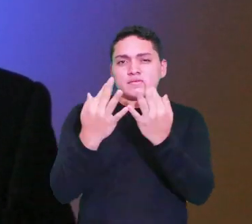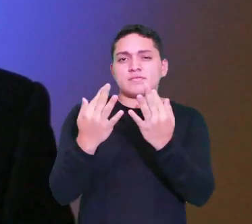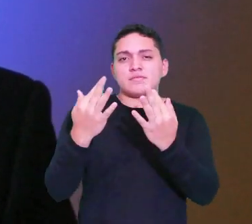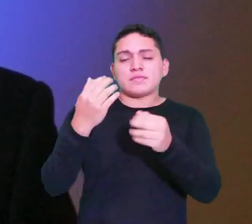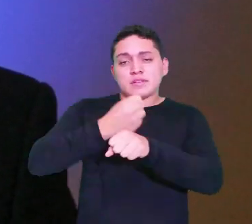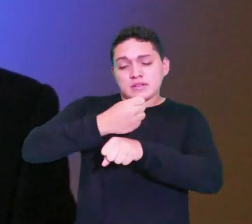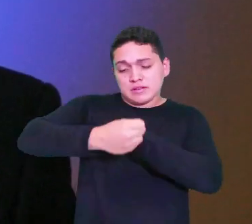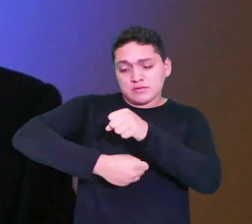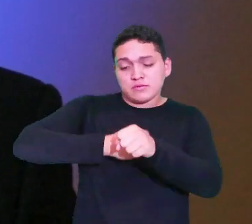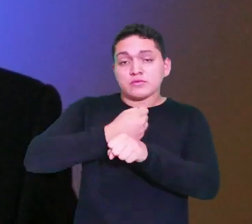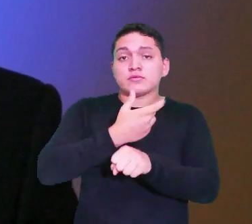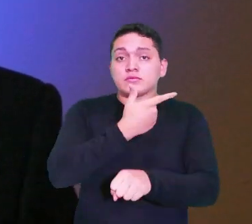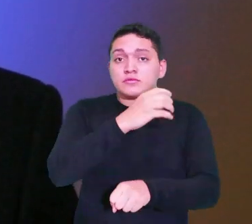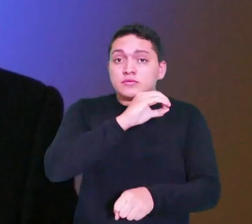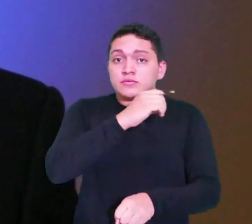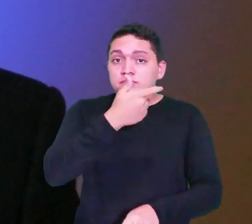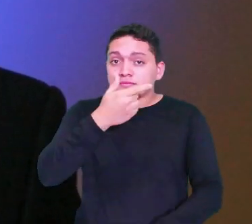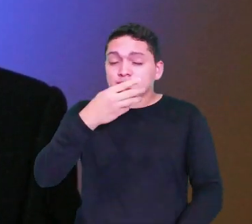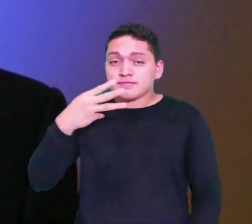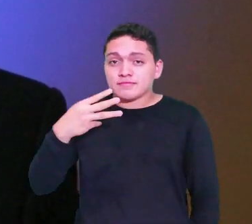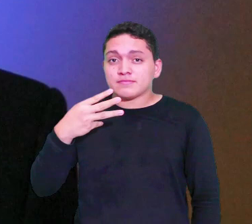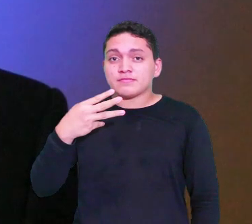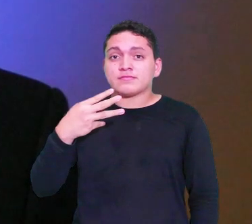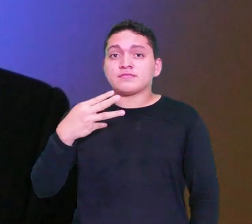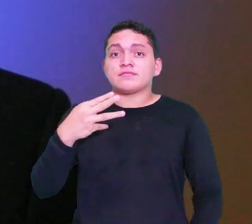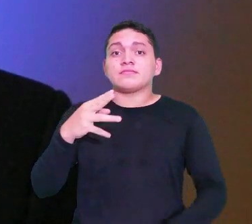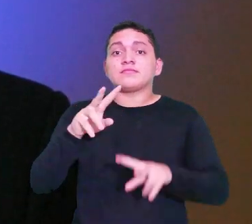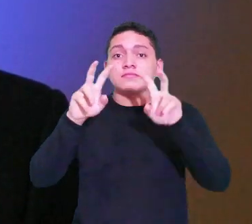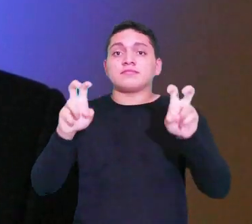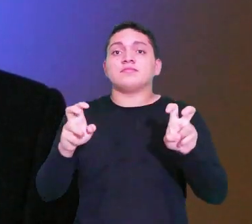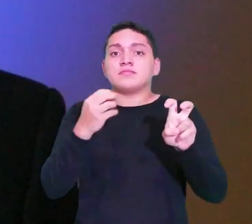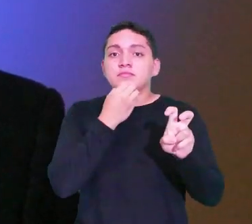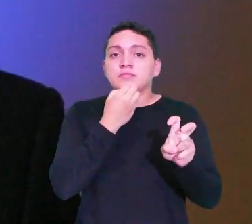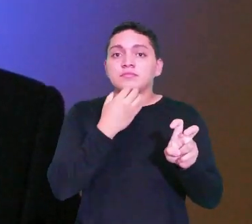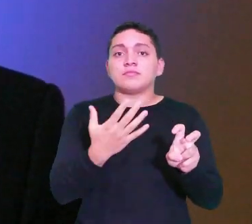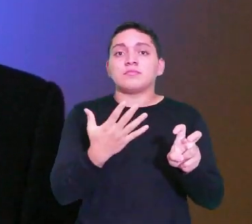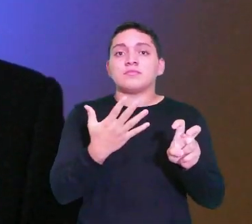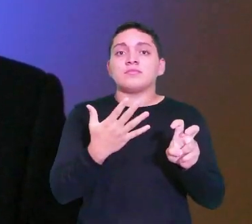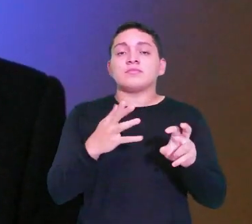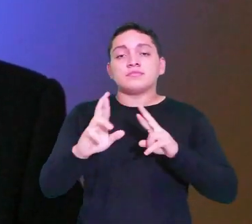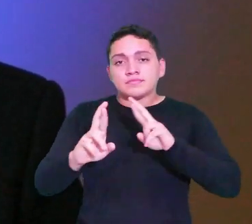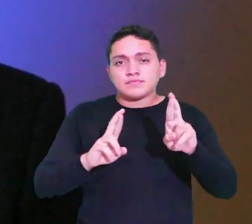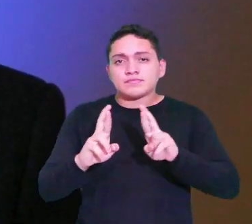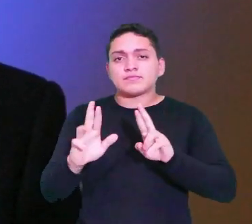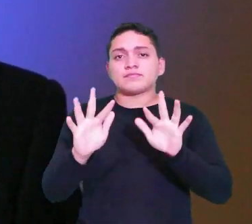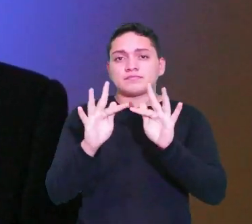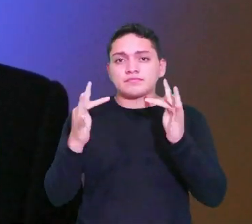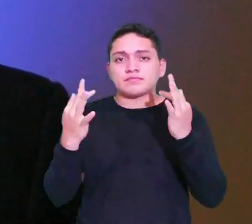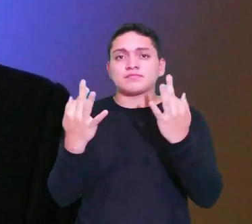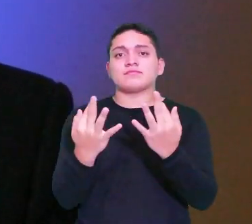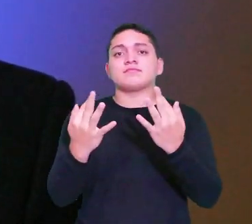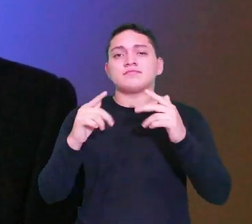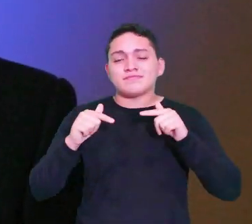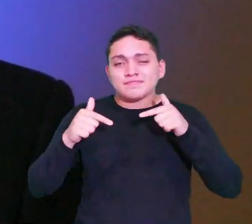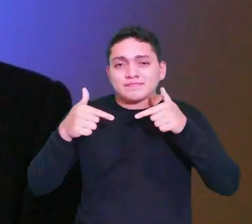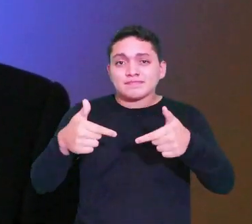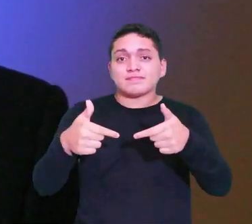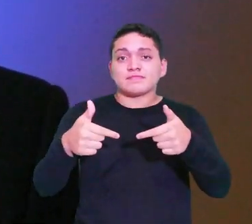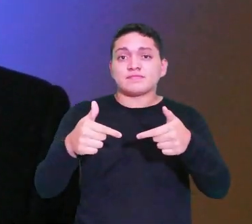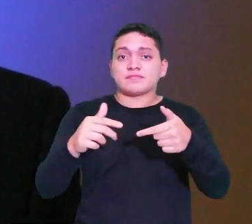com o tema O Doce Sabor da Família. Esta é uma mobilização